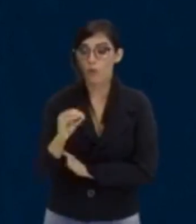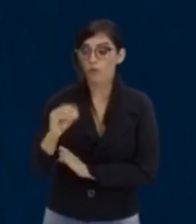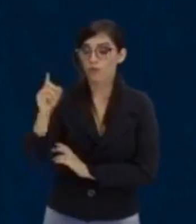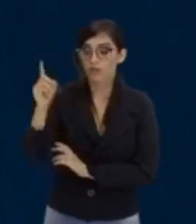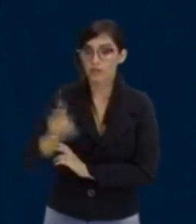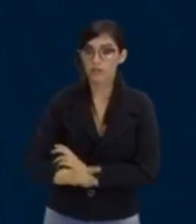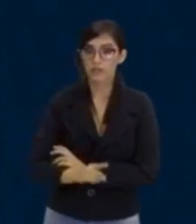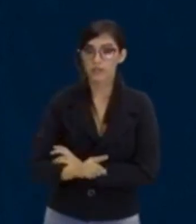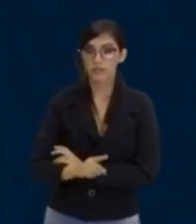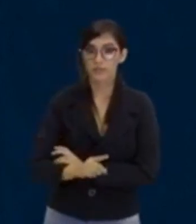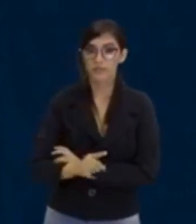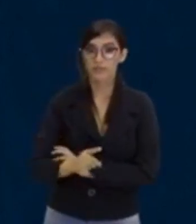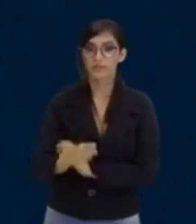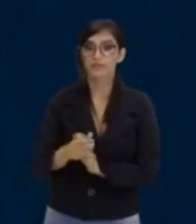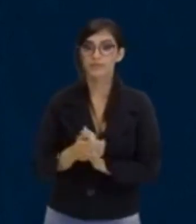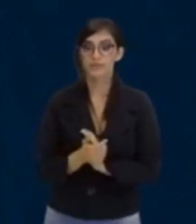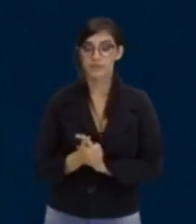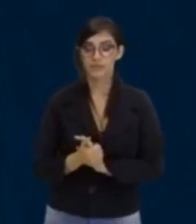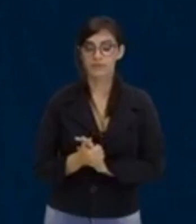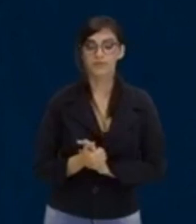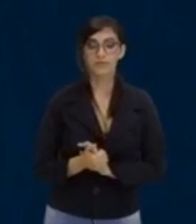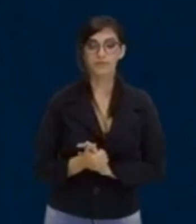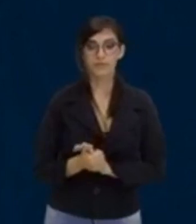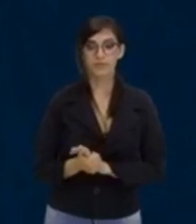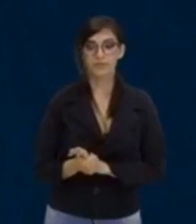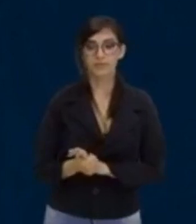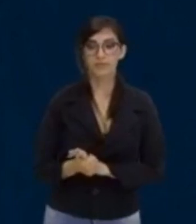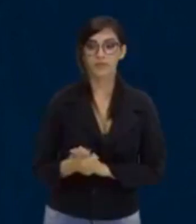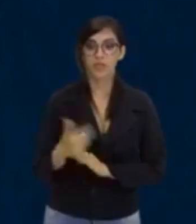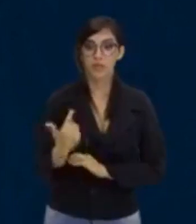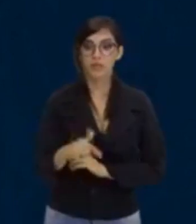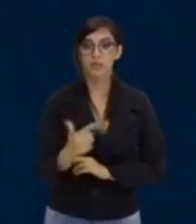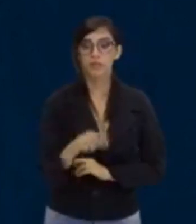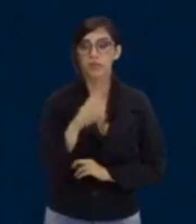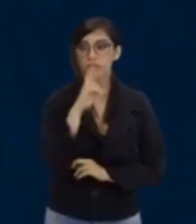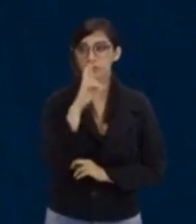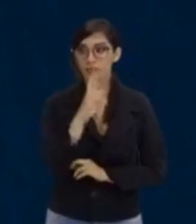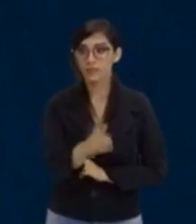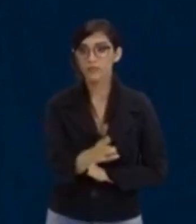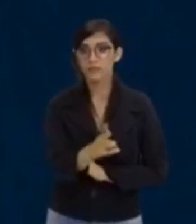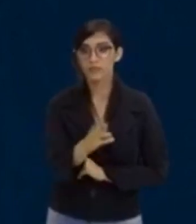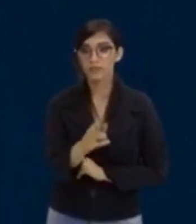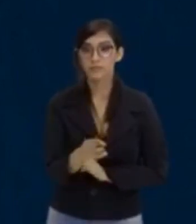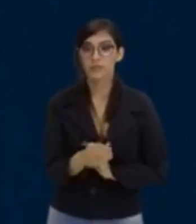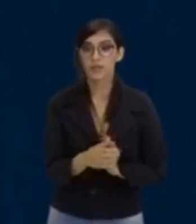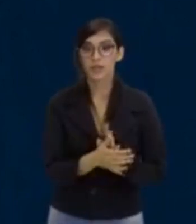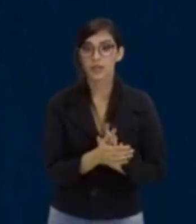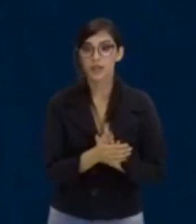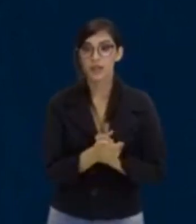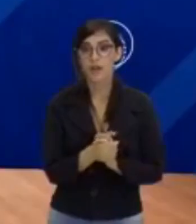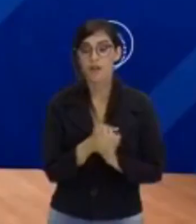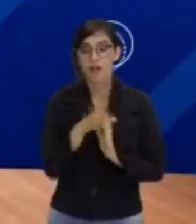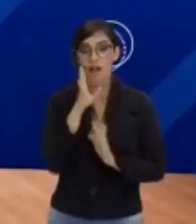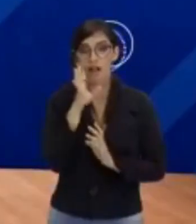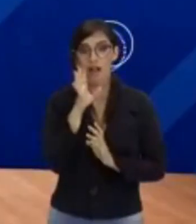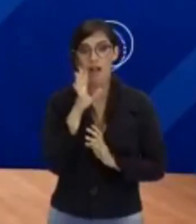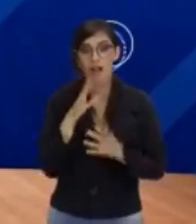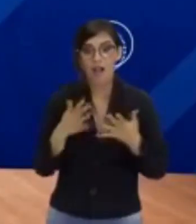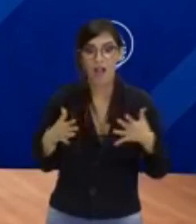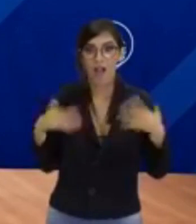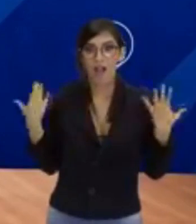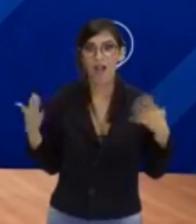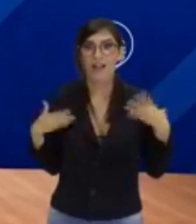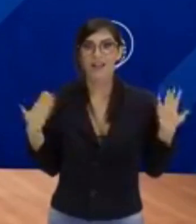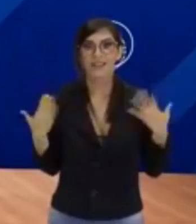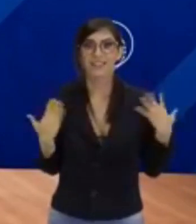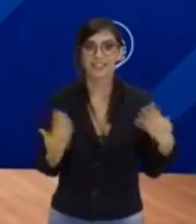me empolguei, nem terminei o símbolo. Ela é vazia. Não tem resposta. E olha aqui a cara de alegria do professor quando